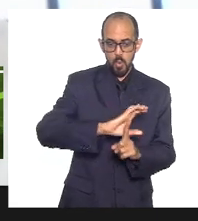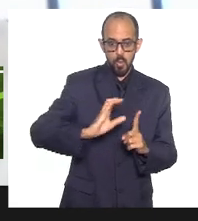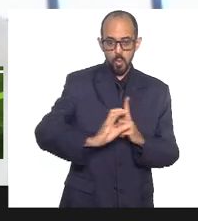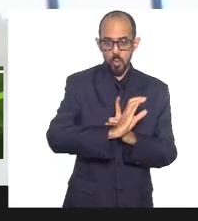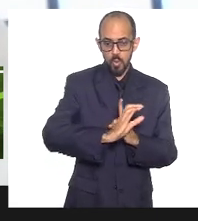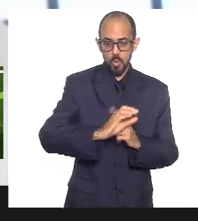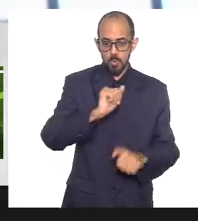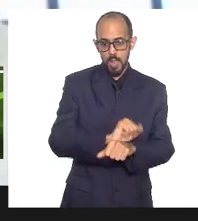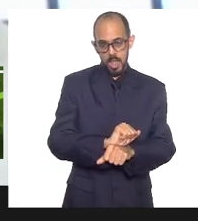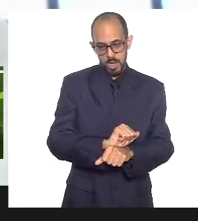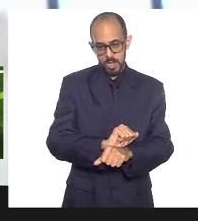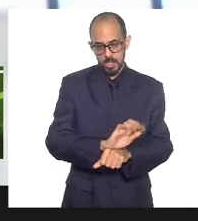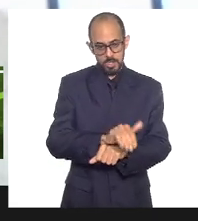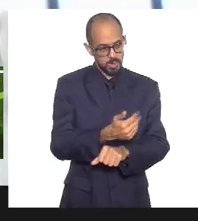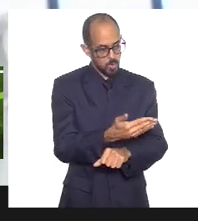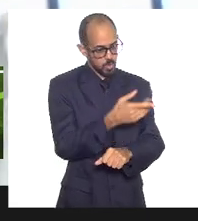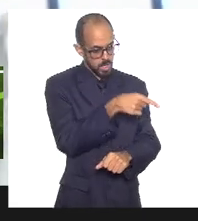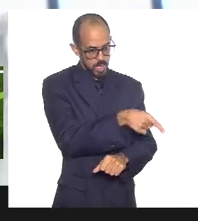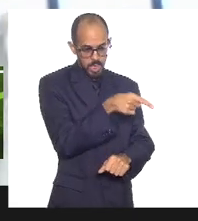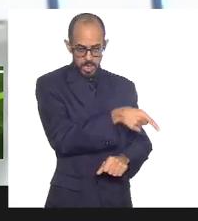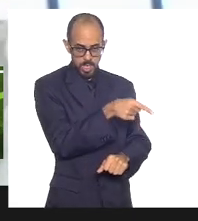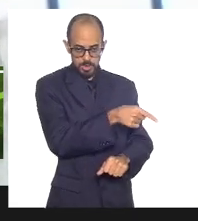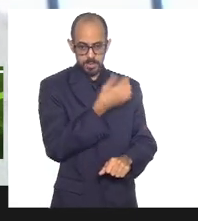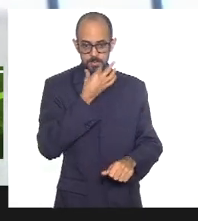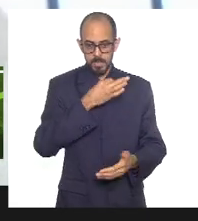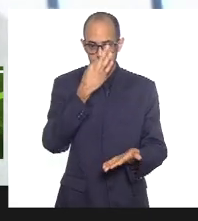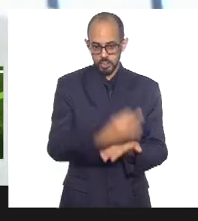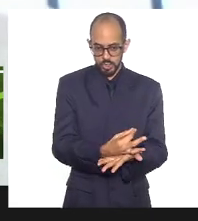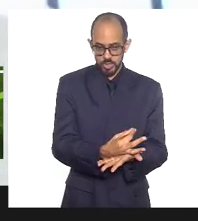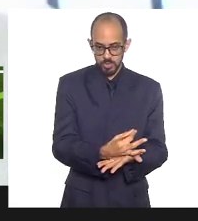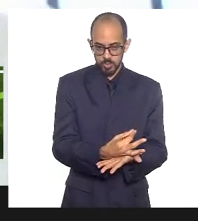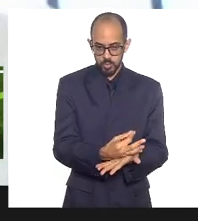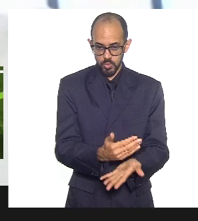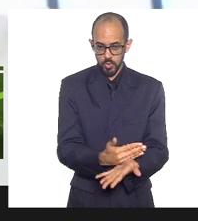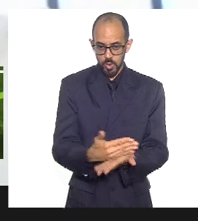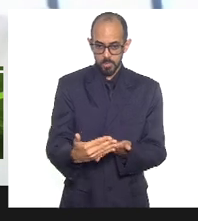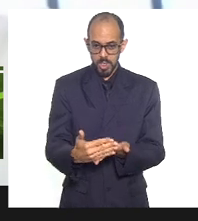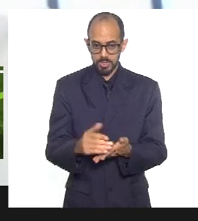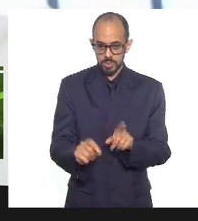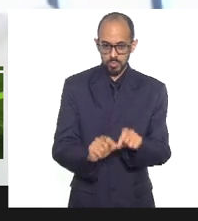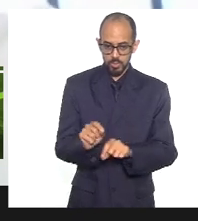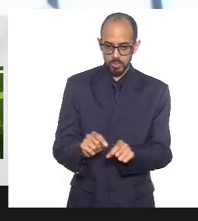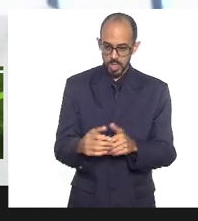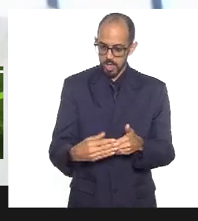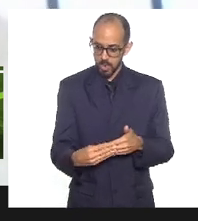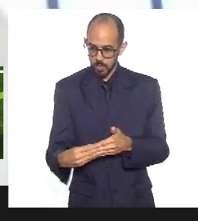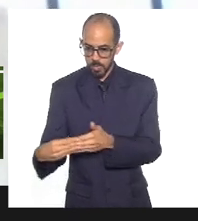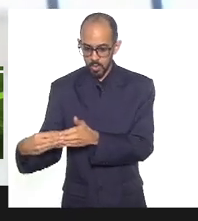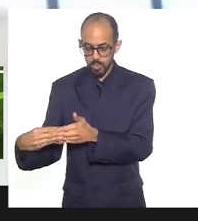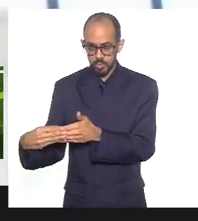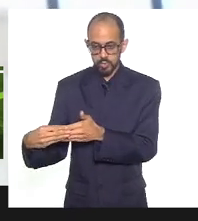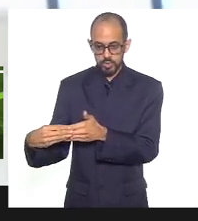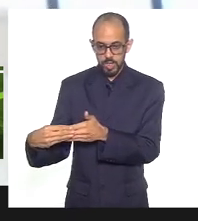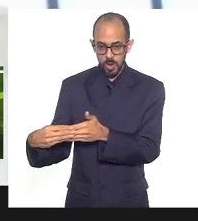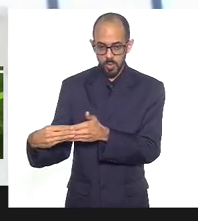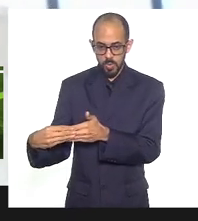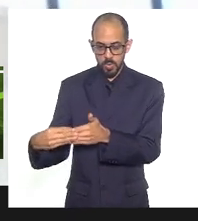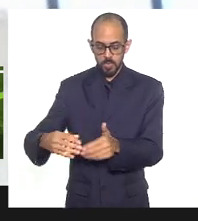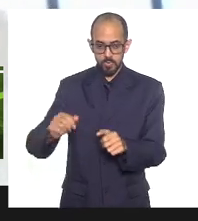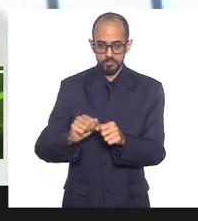machismo, quer dizer, o machismo é a condução dirigida pelo